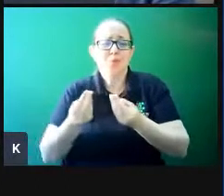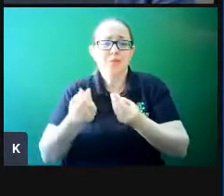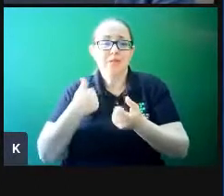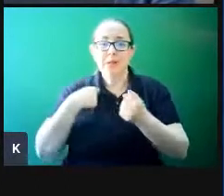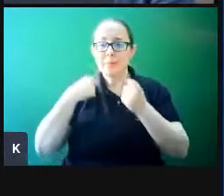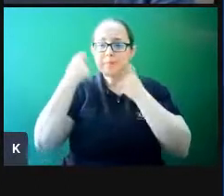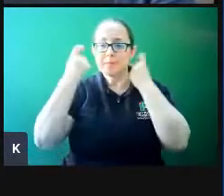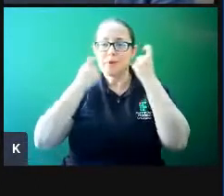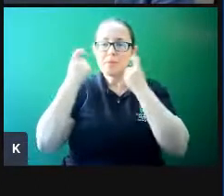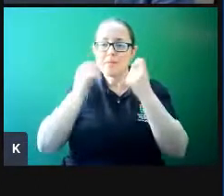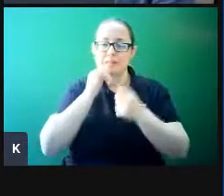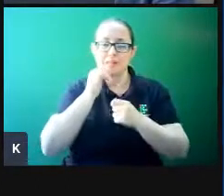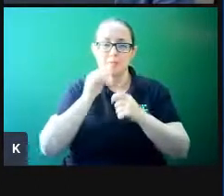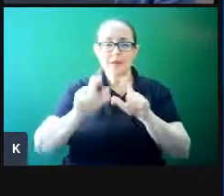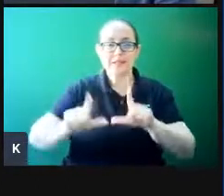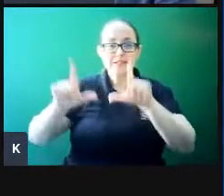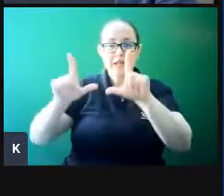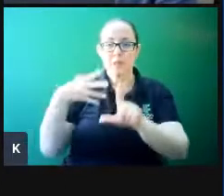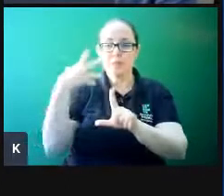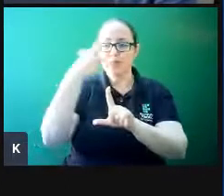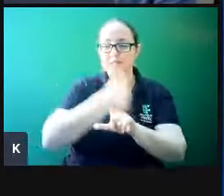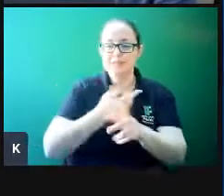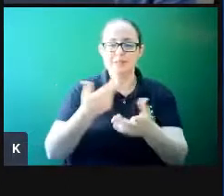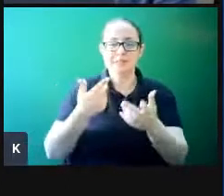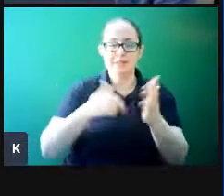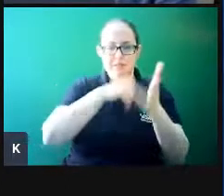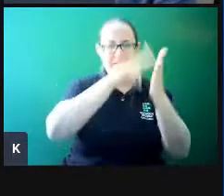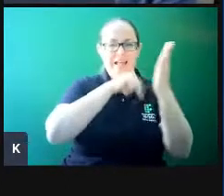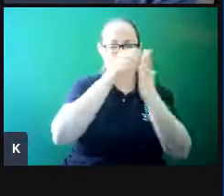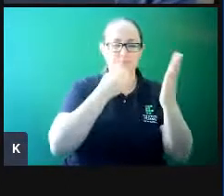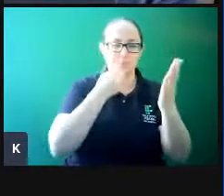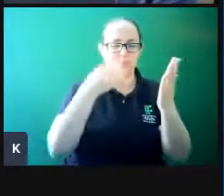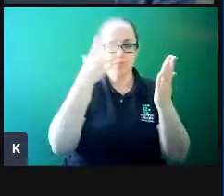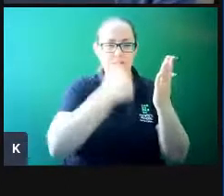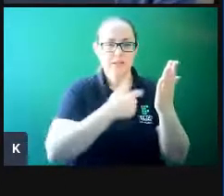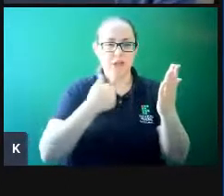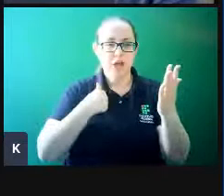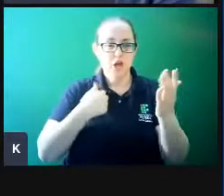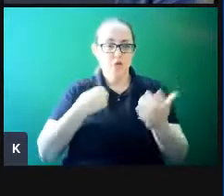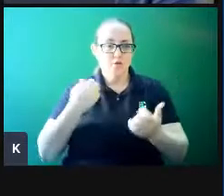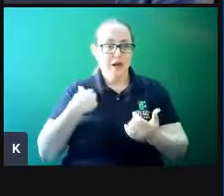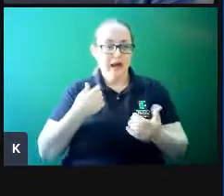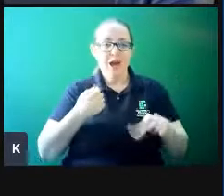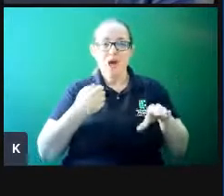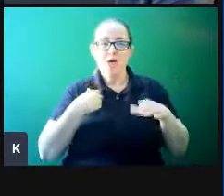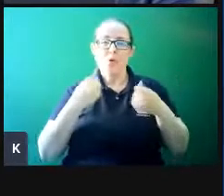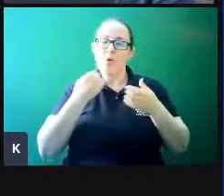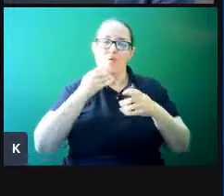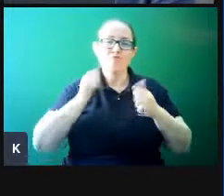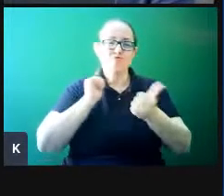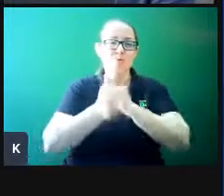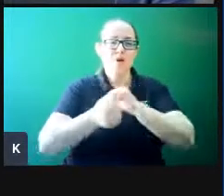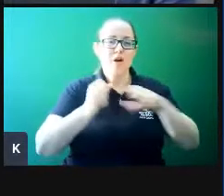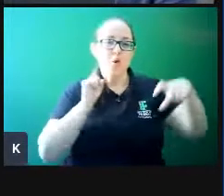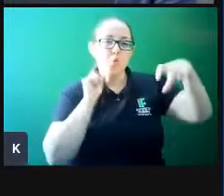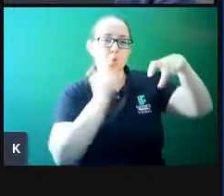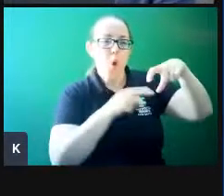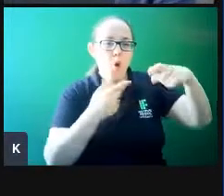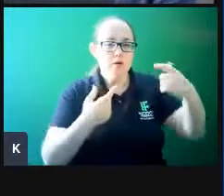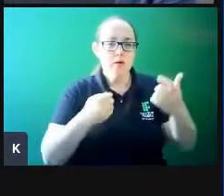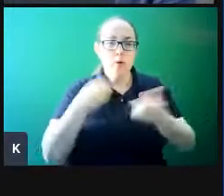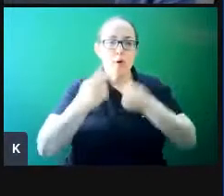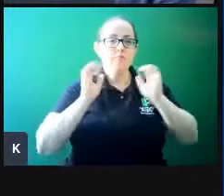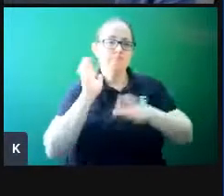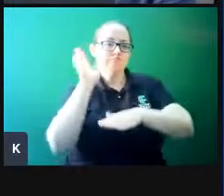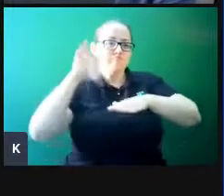com se a tela vai ficar bonita, eu não estou preocupado se eu vou fazer um gol, eu estou simplesmente lá, ou se eu vou acertar uma cesta de basquete, ou se vai ficar